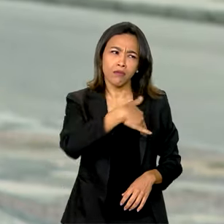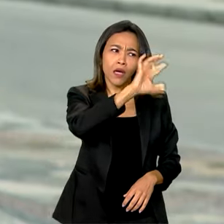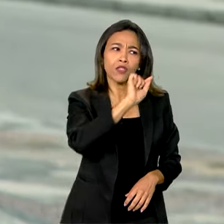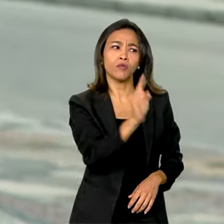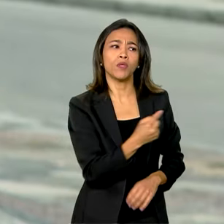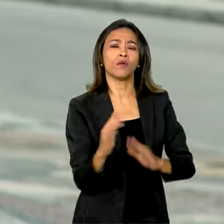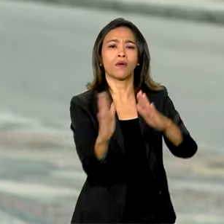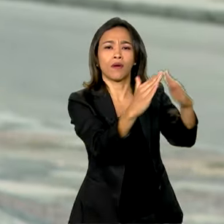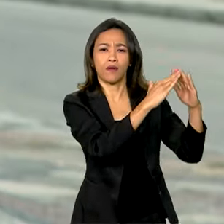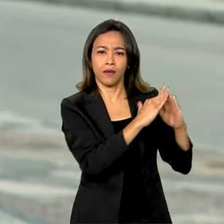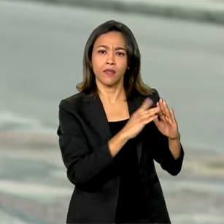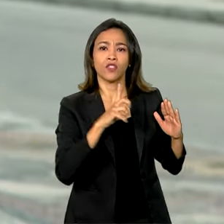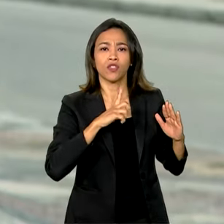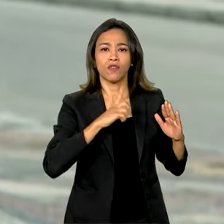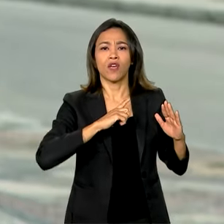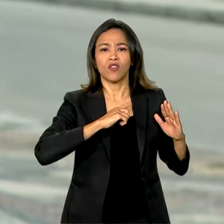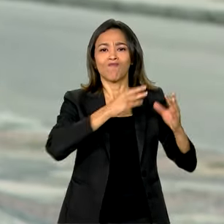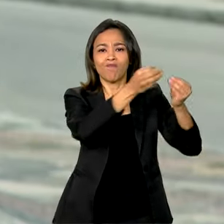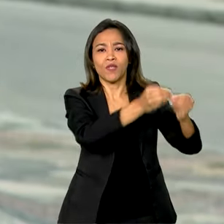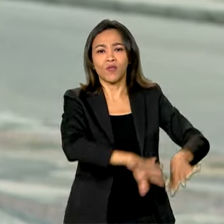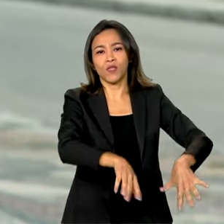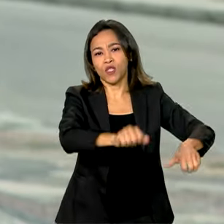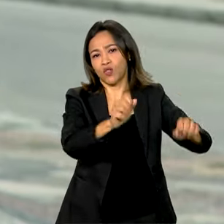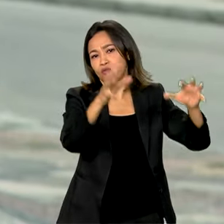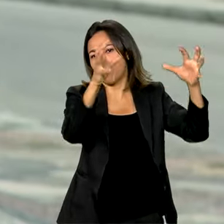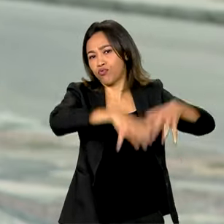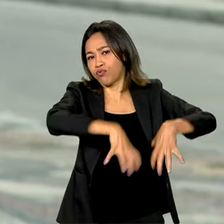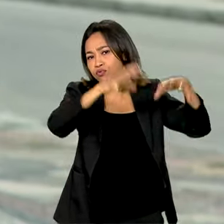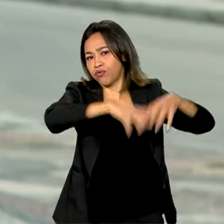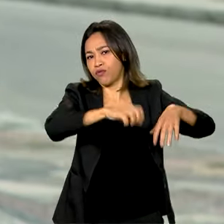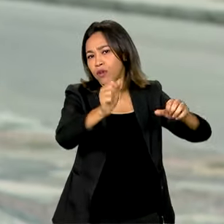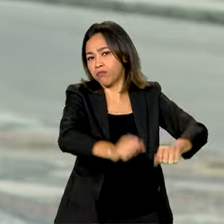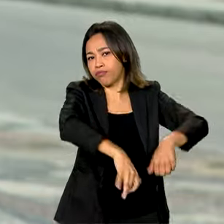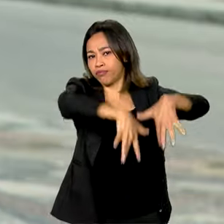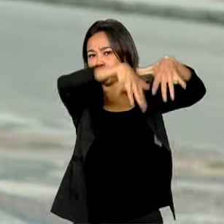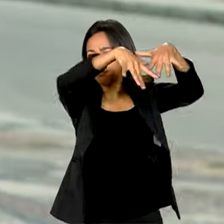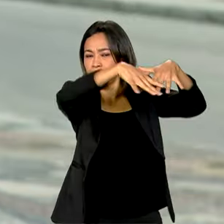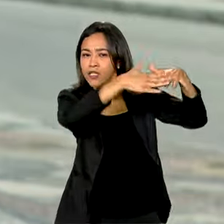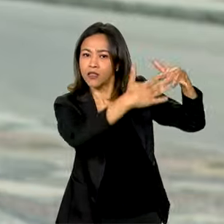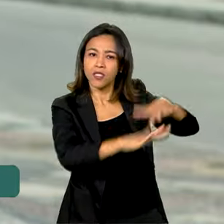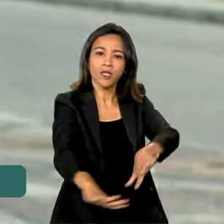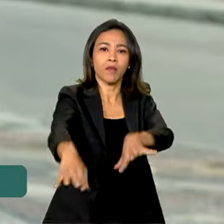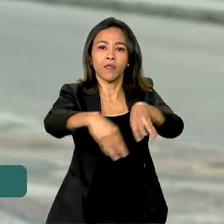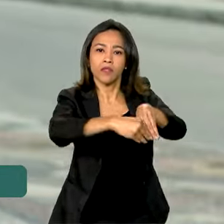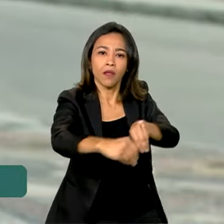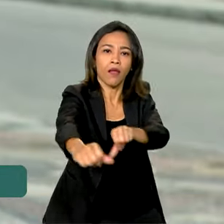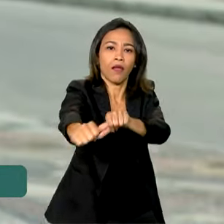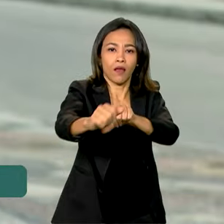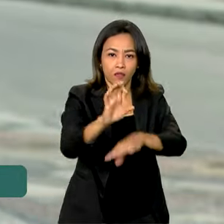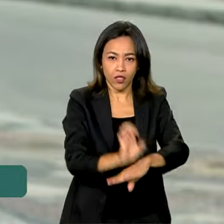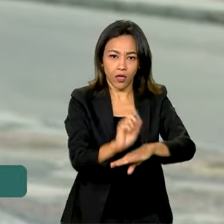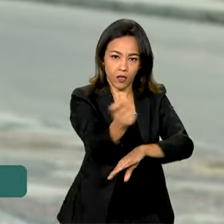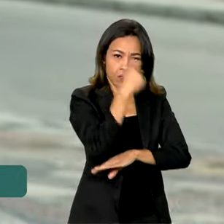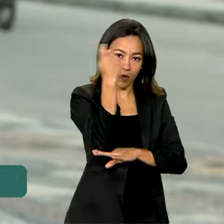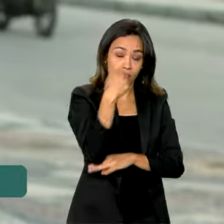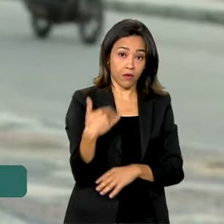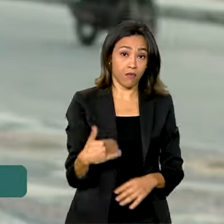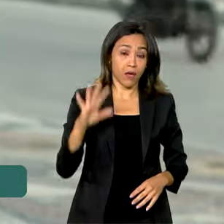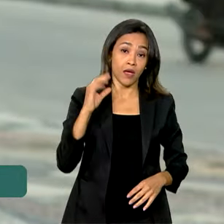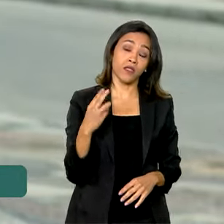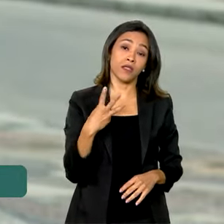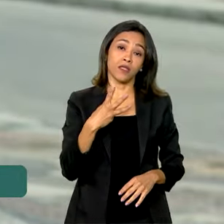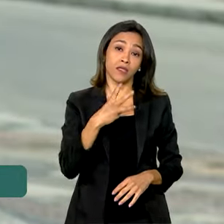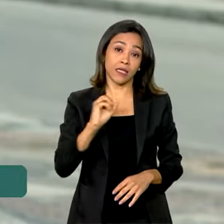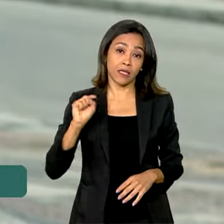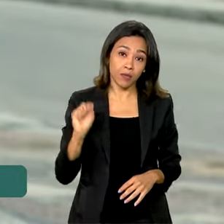atingidas diretamente pelas enchentes e deslizamentos no Rio Grande do Sul. Além disso, mais de 300 mil pessoas,